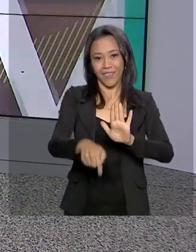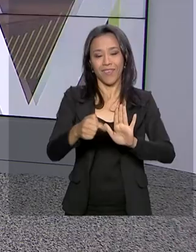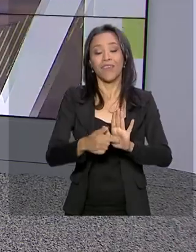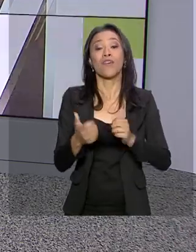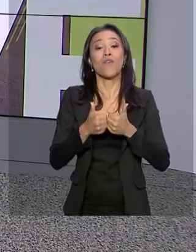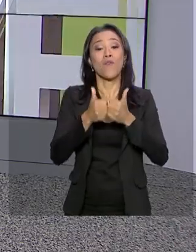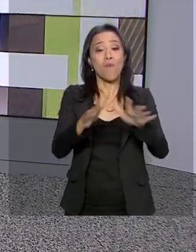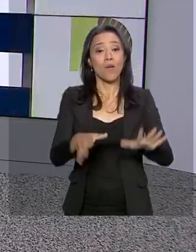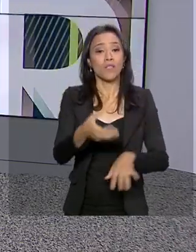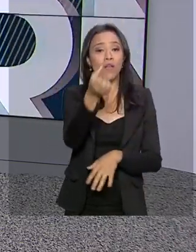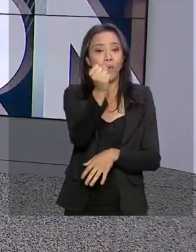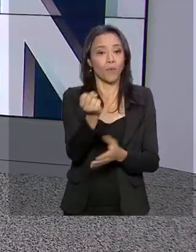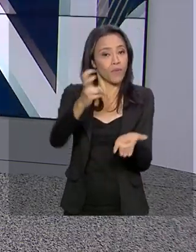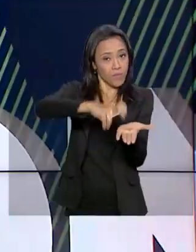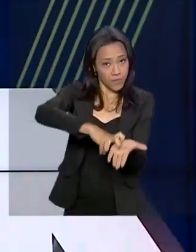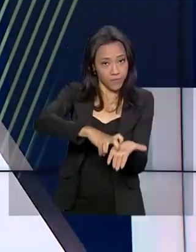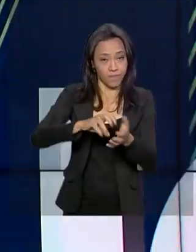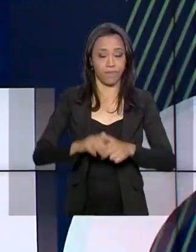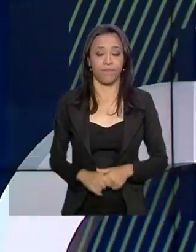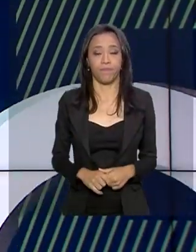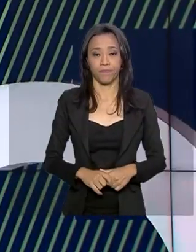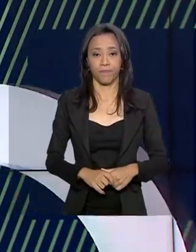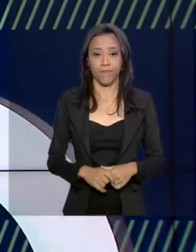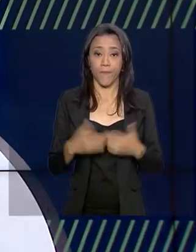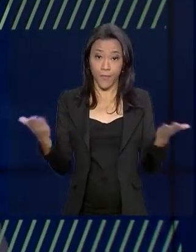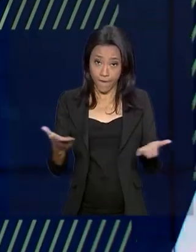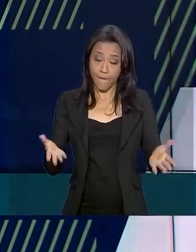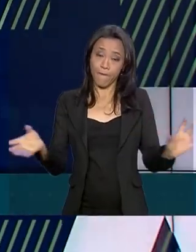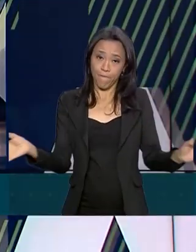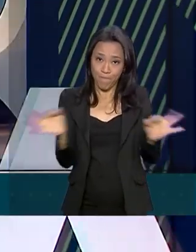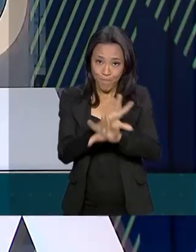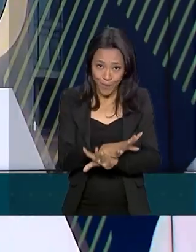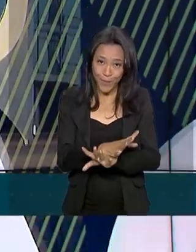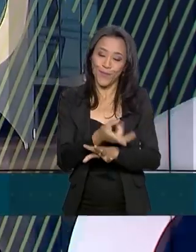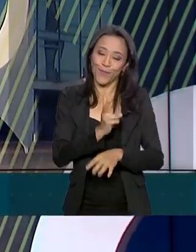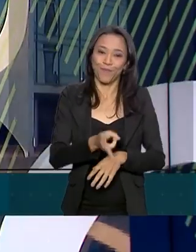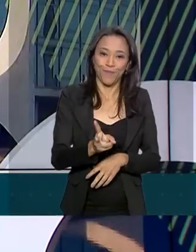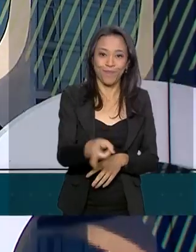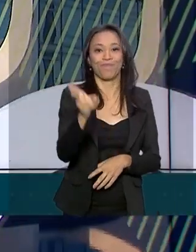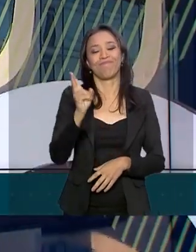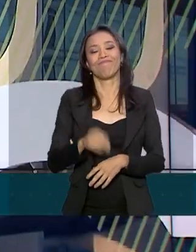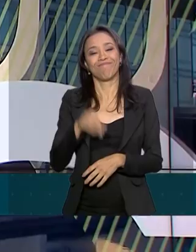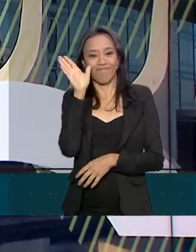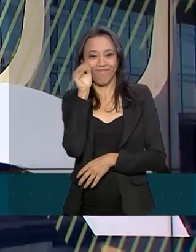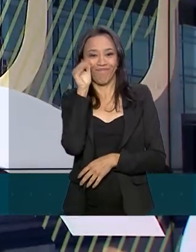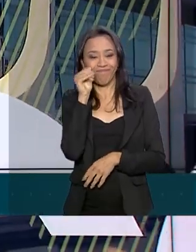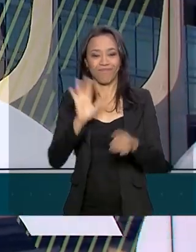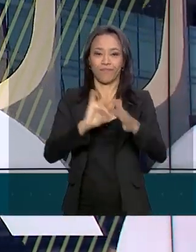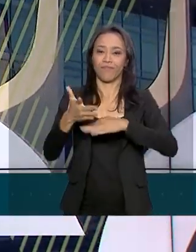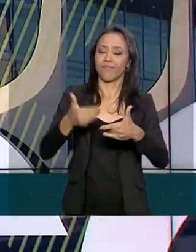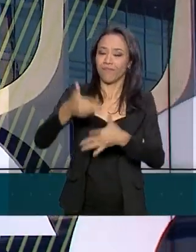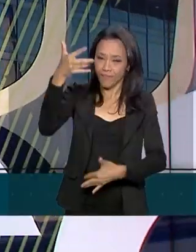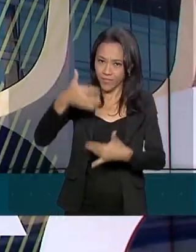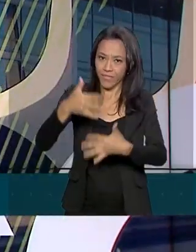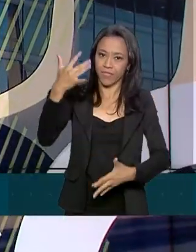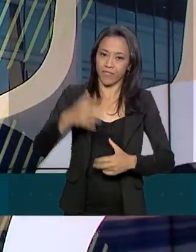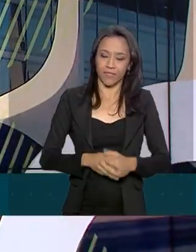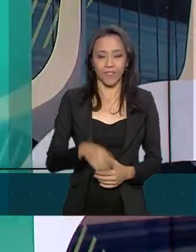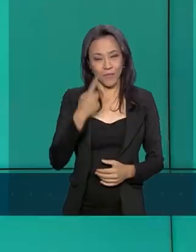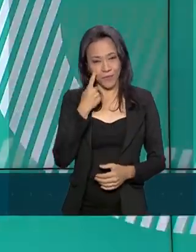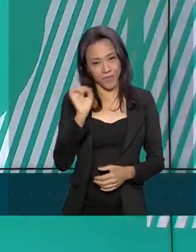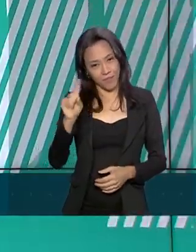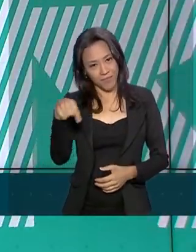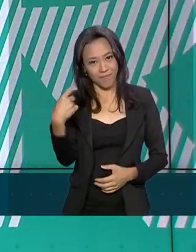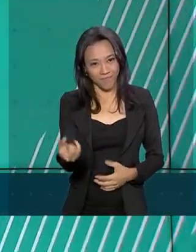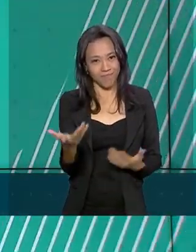a partir das 8 da manhã. O governo agora fica por aqui. Continue nos acompanhando também pelas redes sociais. Nos vemos